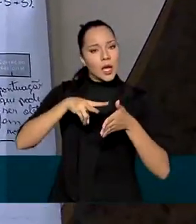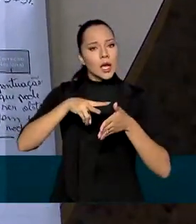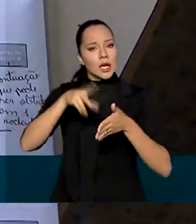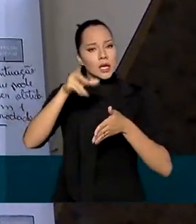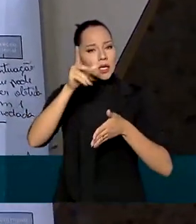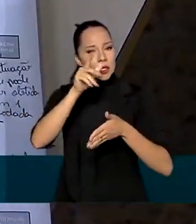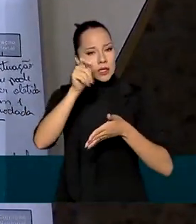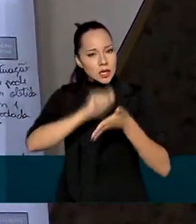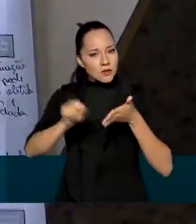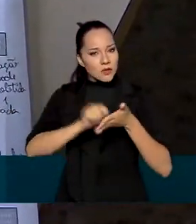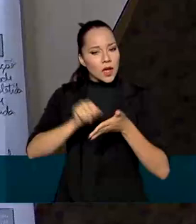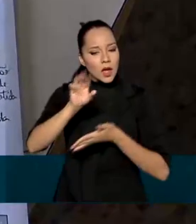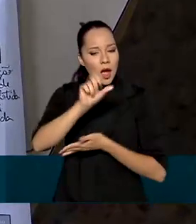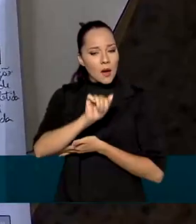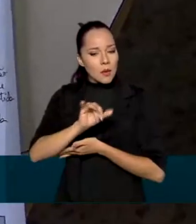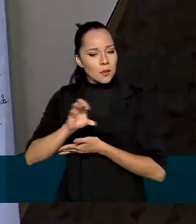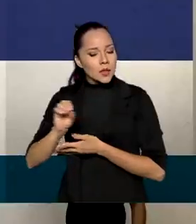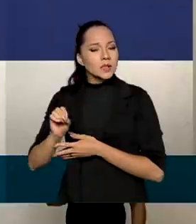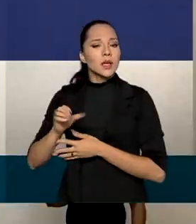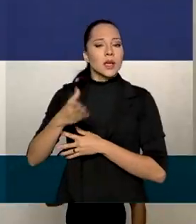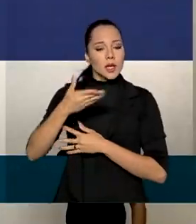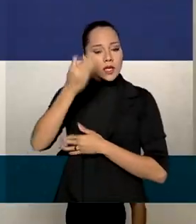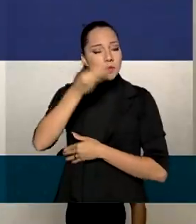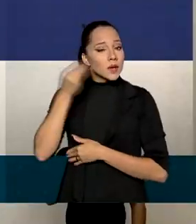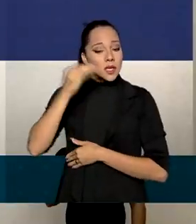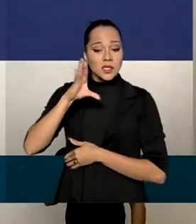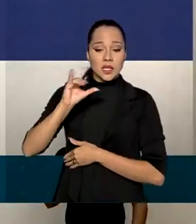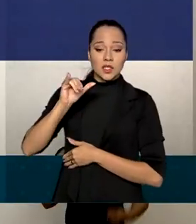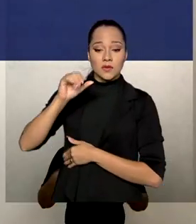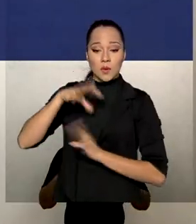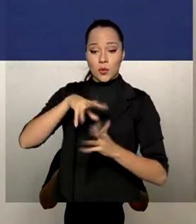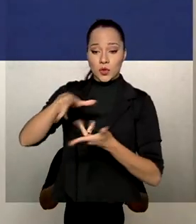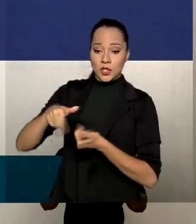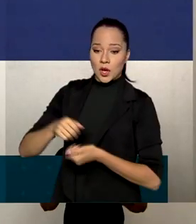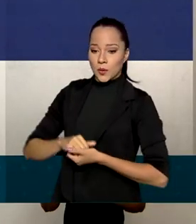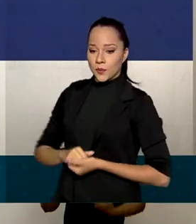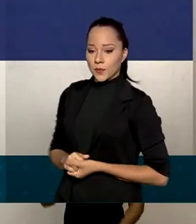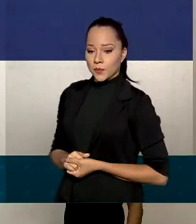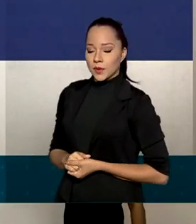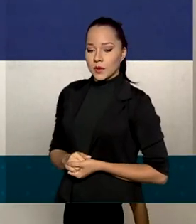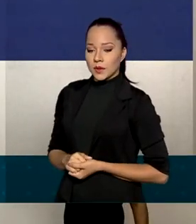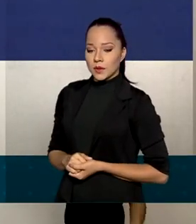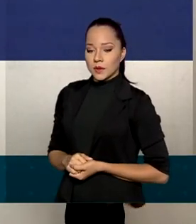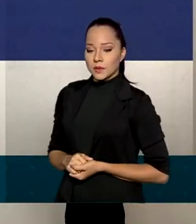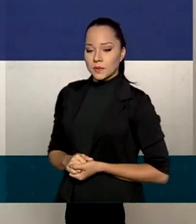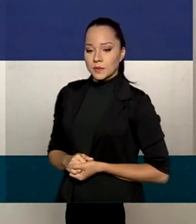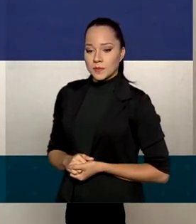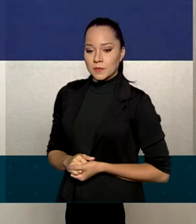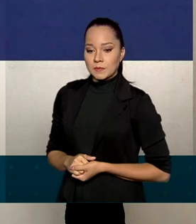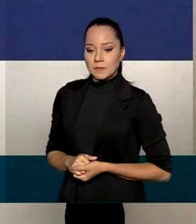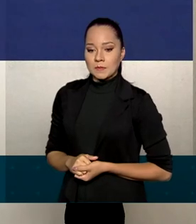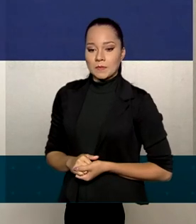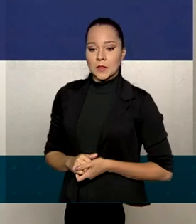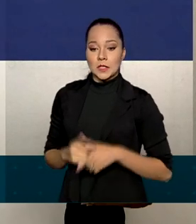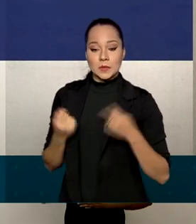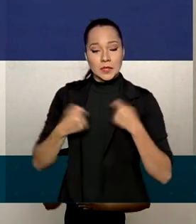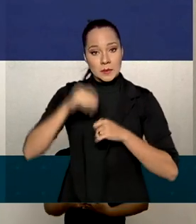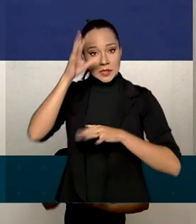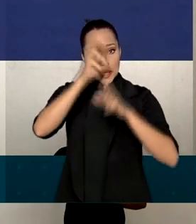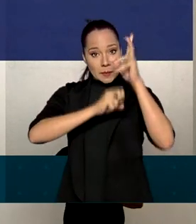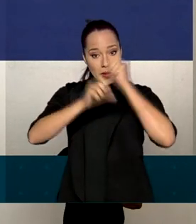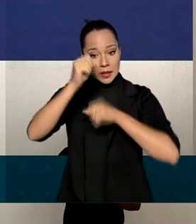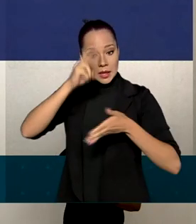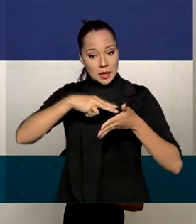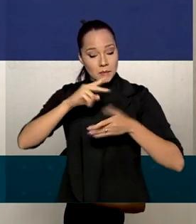experiências científicas mundiais. Nós precisamos aprender a ler para depois ler para